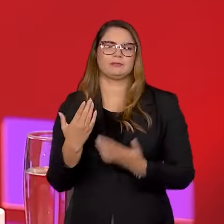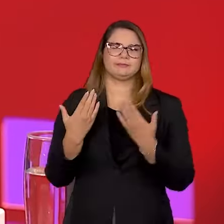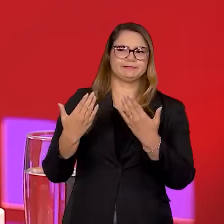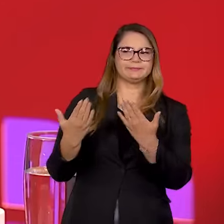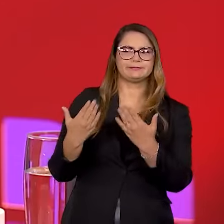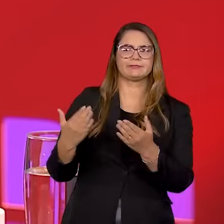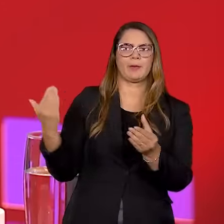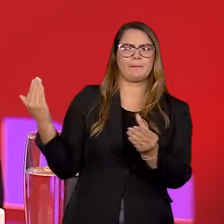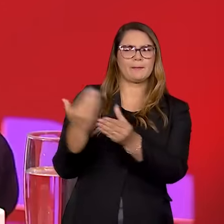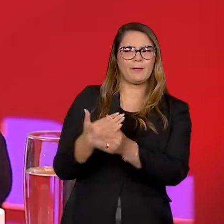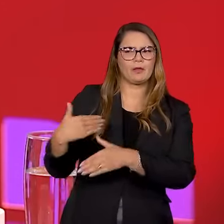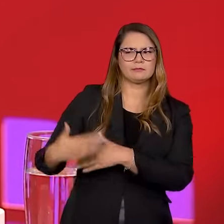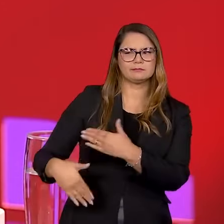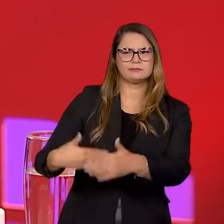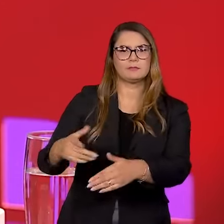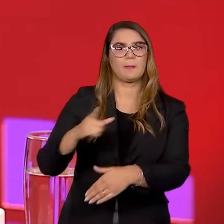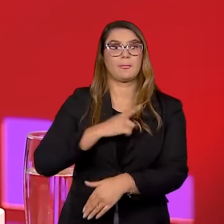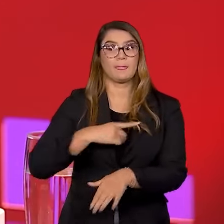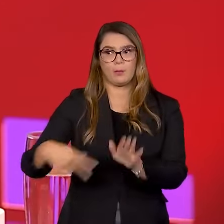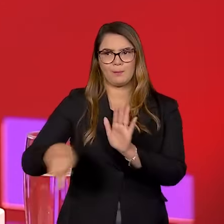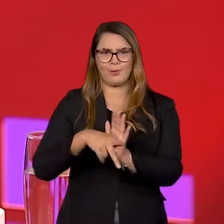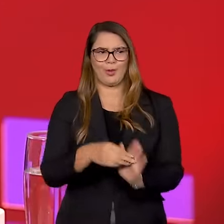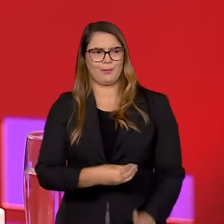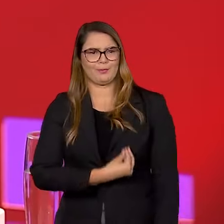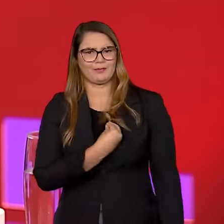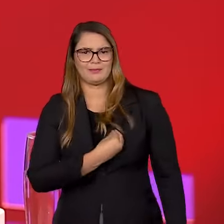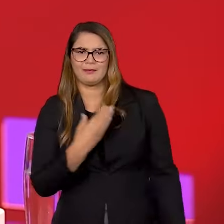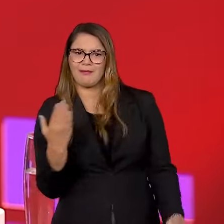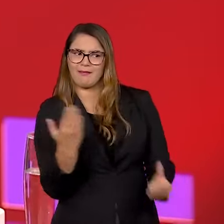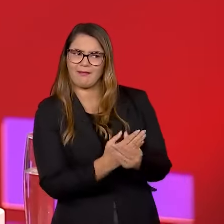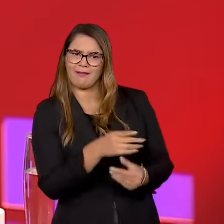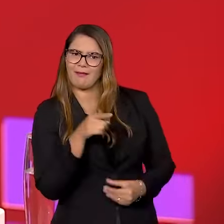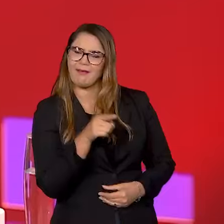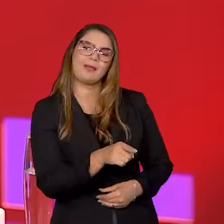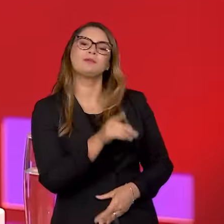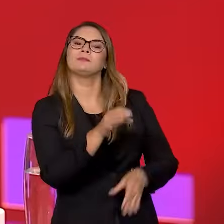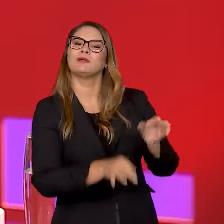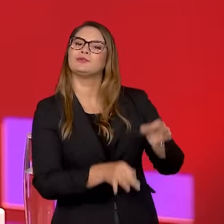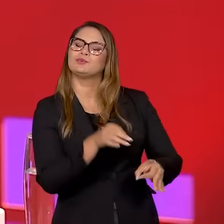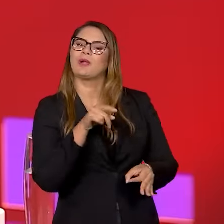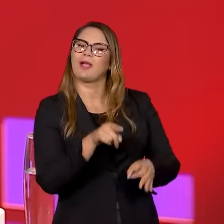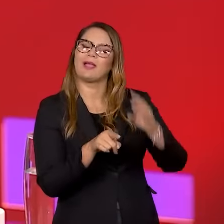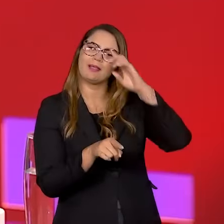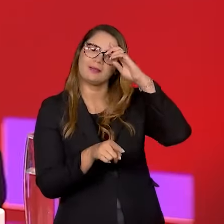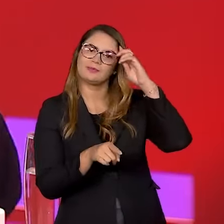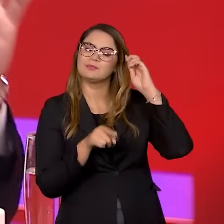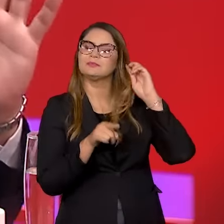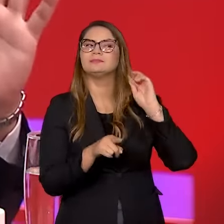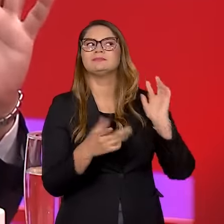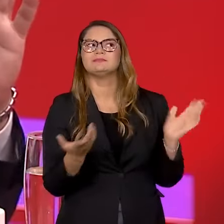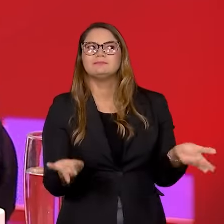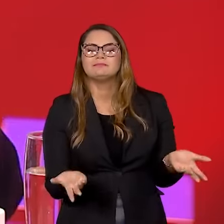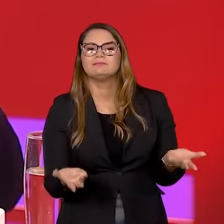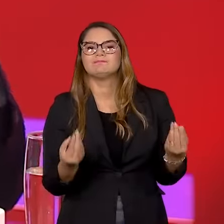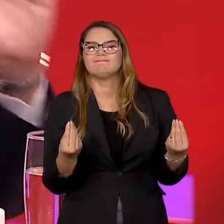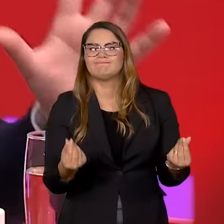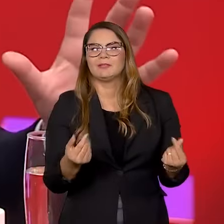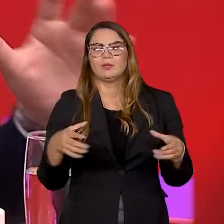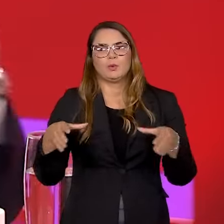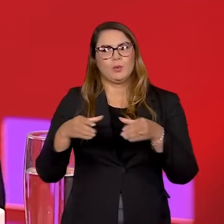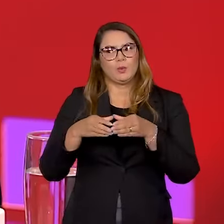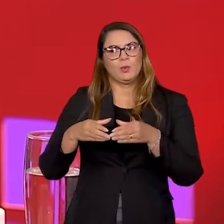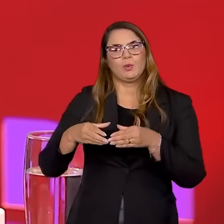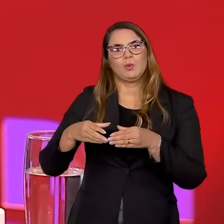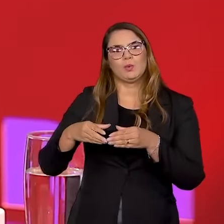condução do próprio inquérito, a existência do próprio inquérito para julgar esses delitos, né? Isso é um pouco polêmico na comunidade